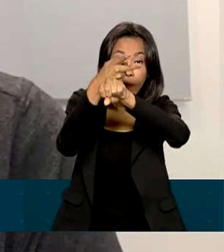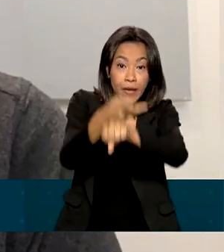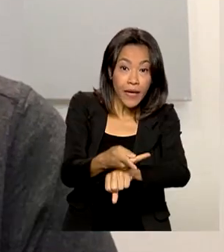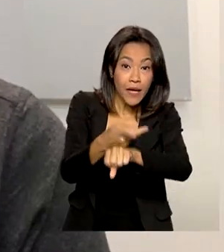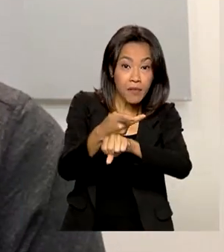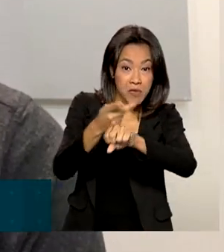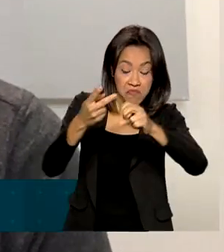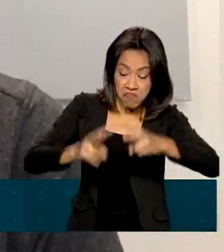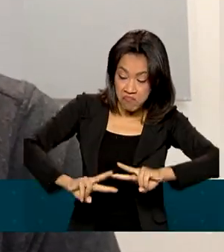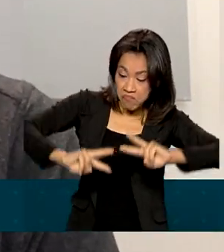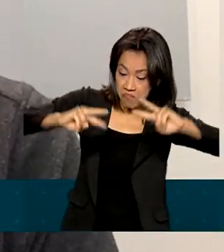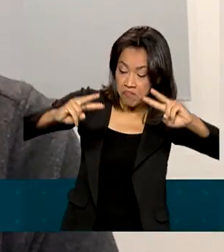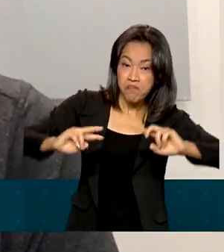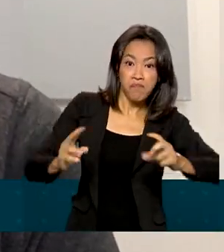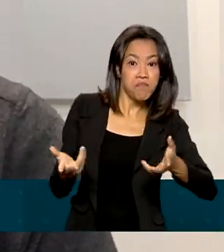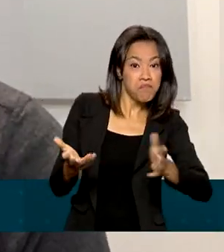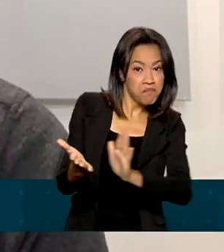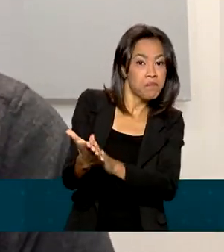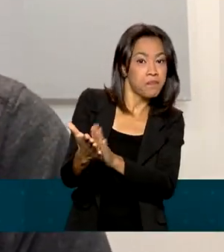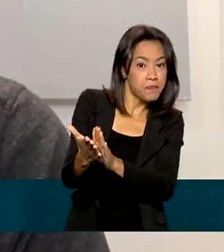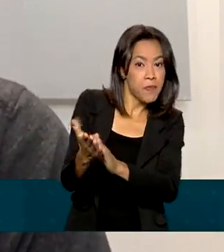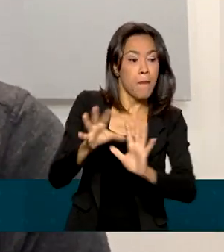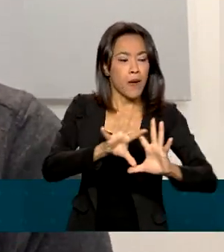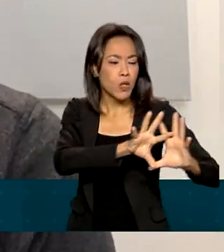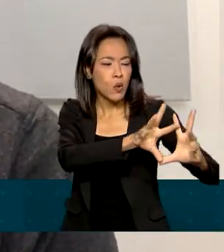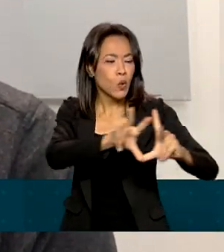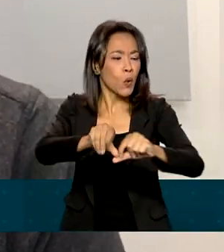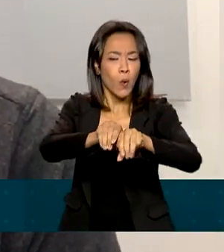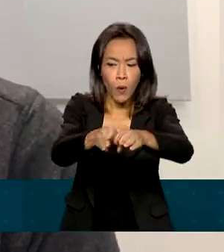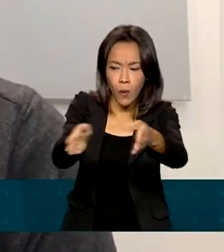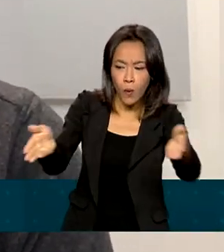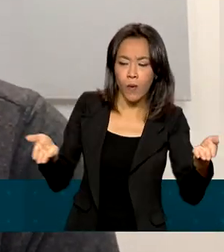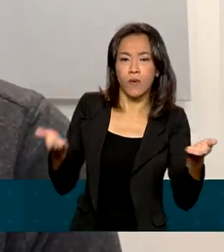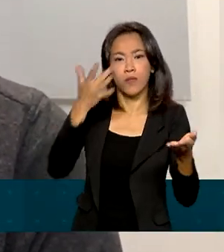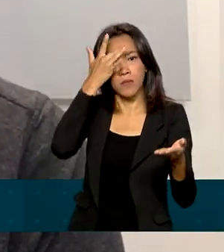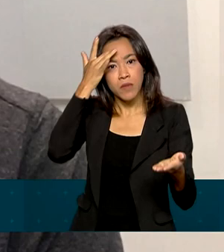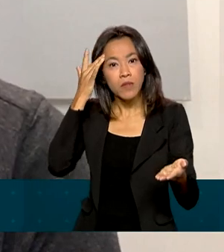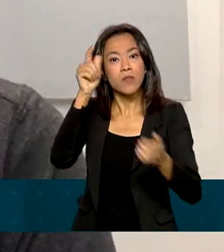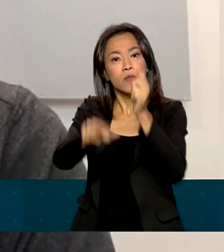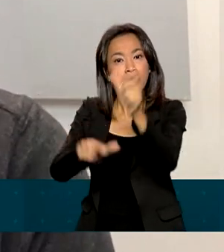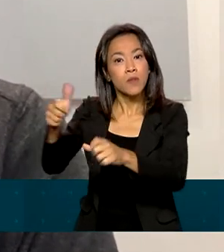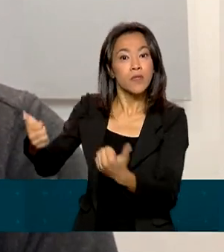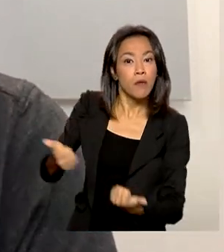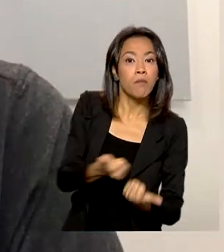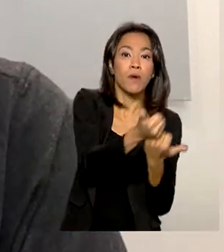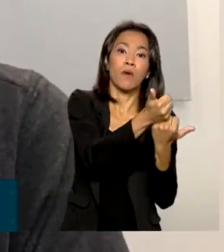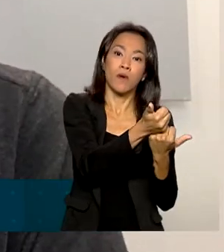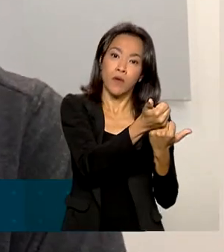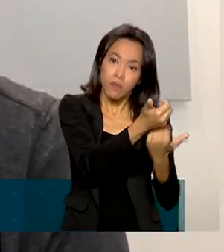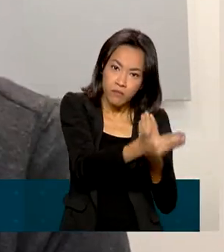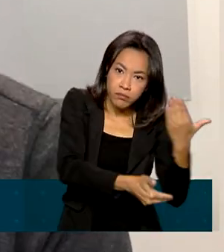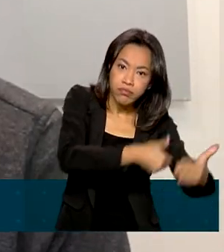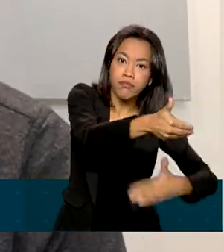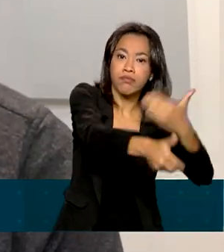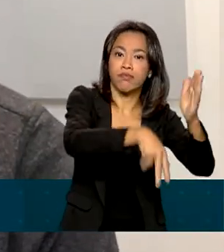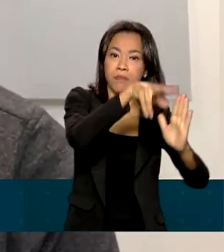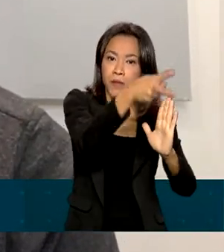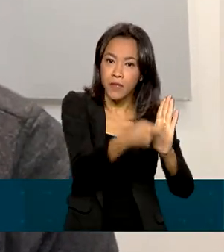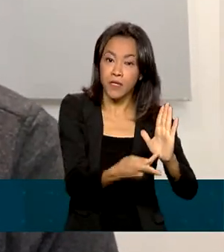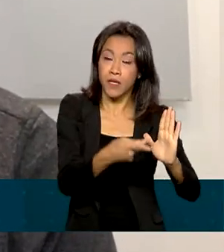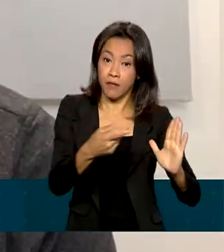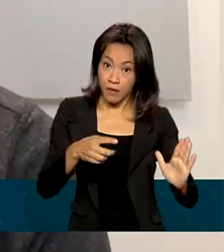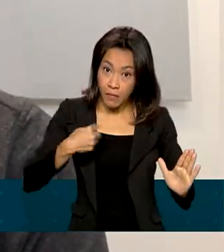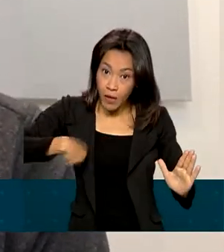reconhecimento para todos esses atores, para todos esses parceiros e comunidades envolvidas. E é para a gente também uma